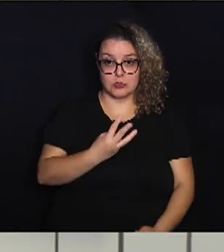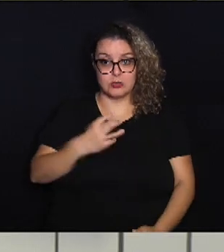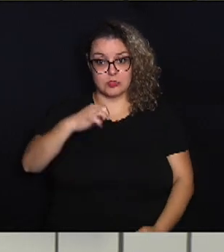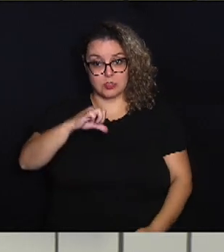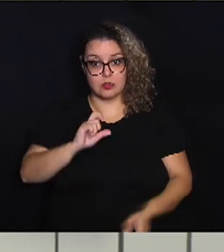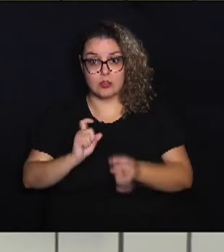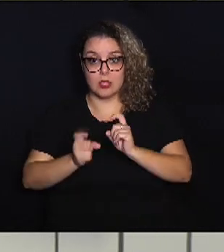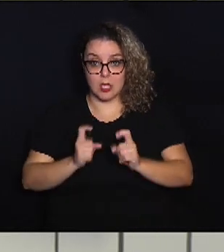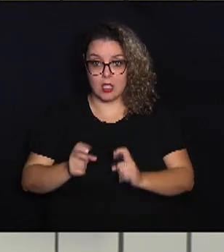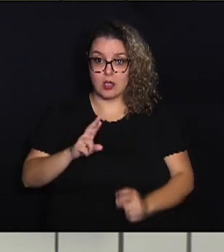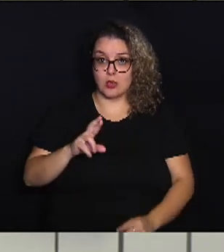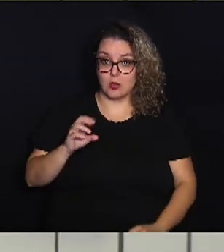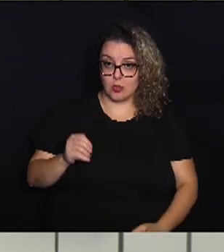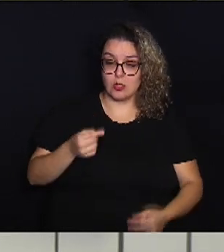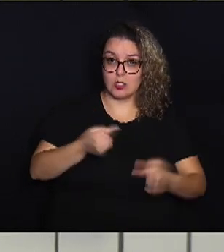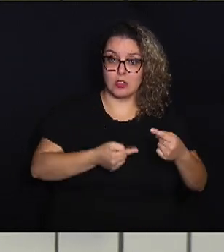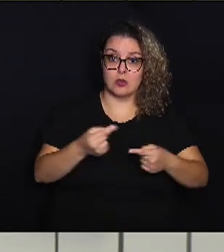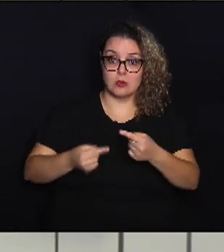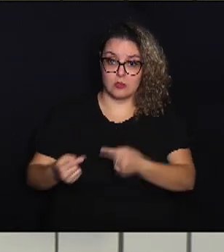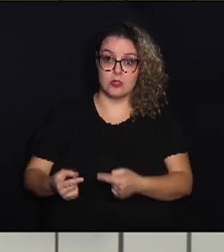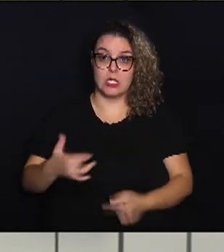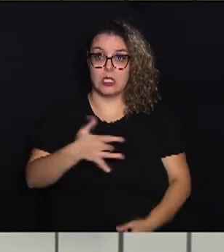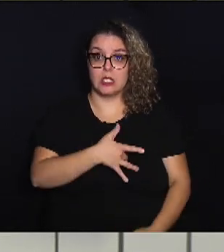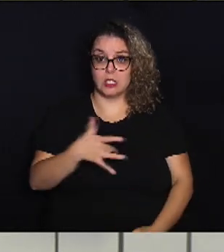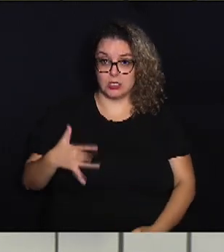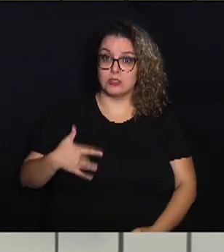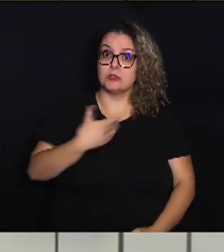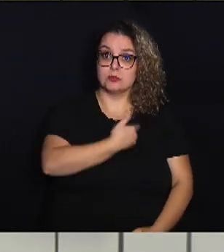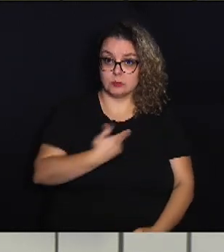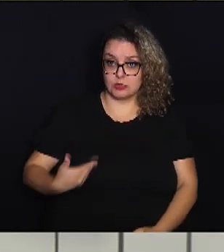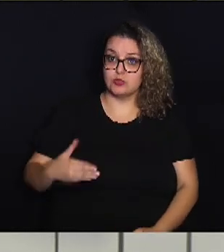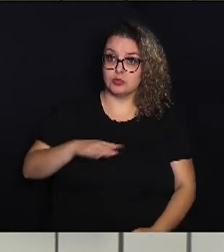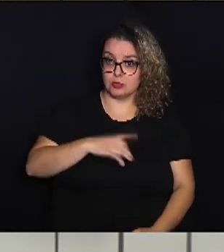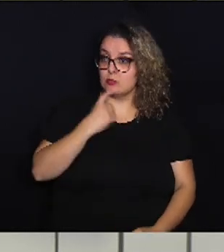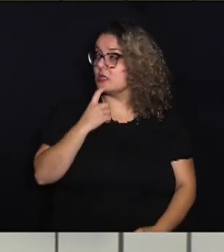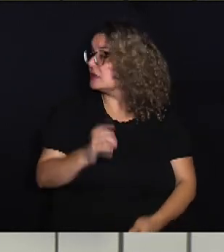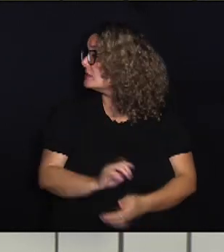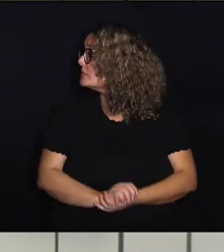Reunião Ordinária debateu a saúde pública de Campinas.